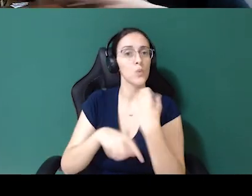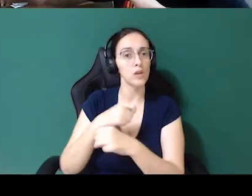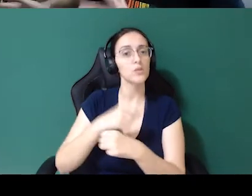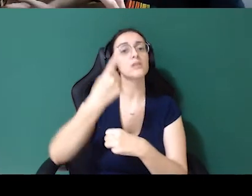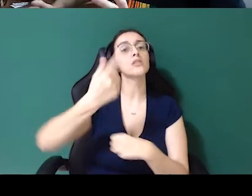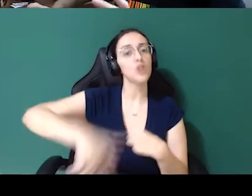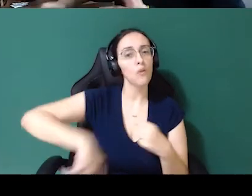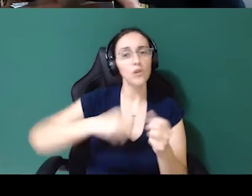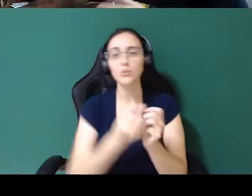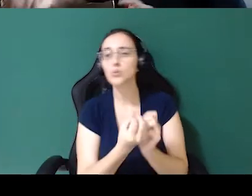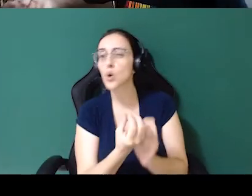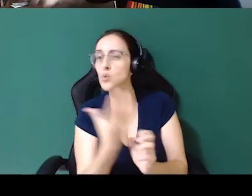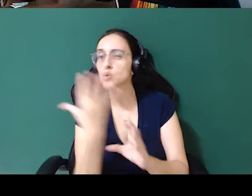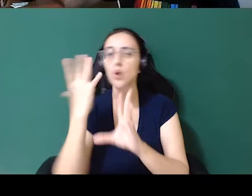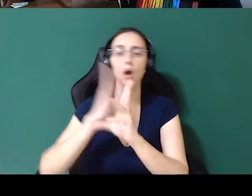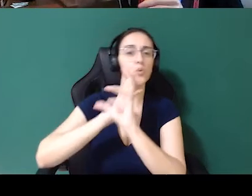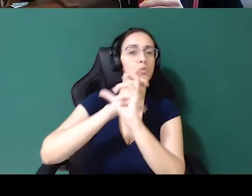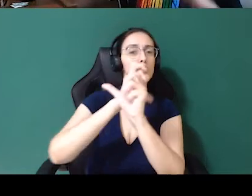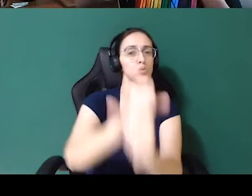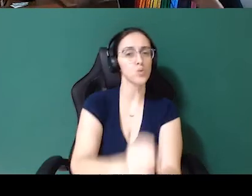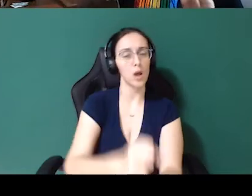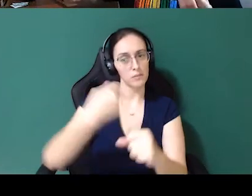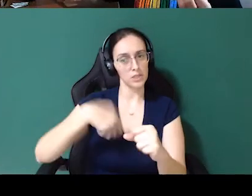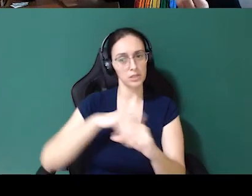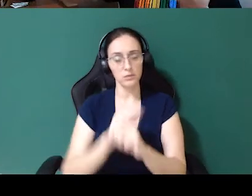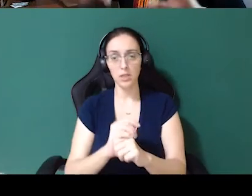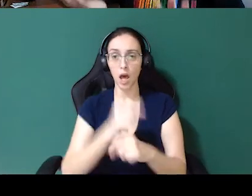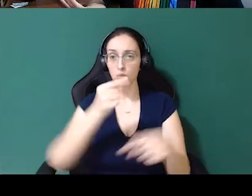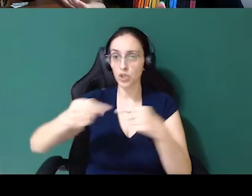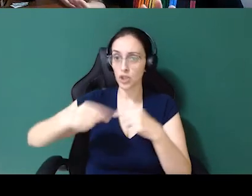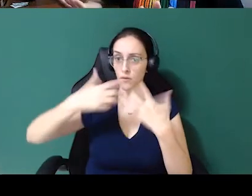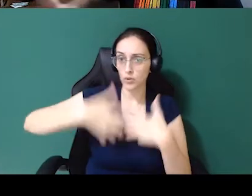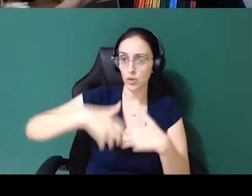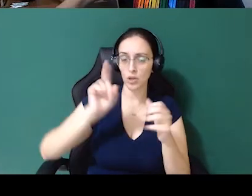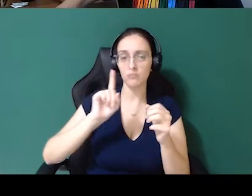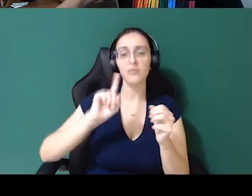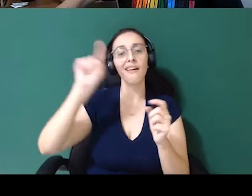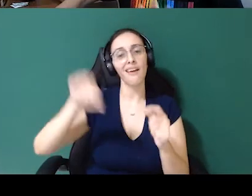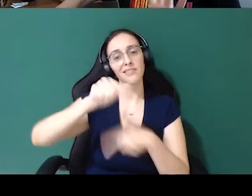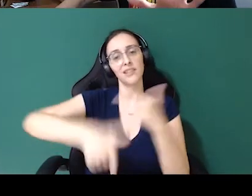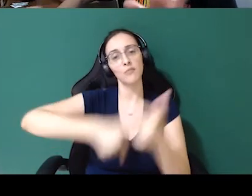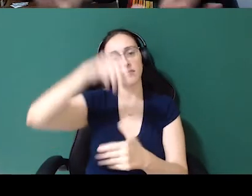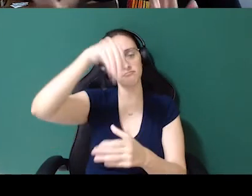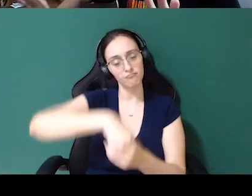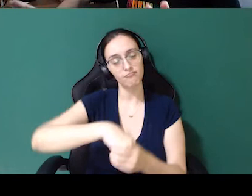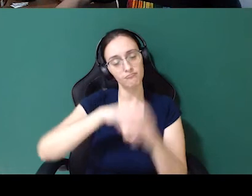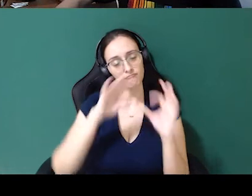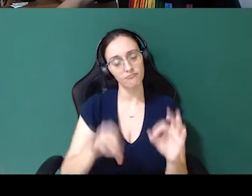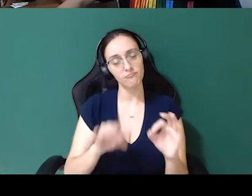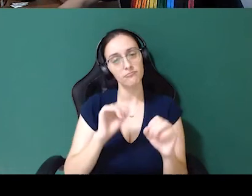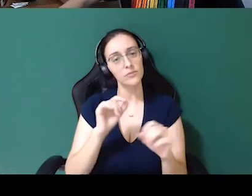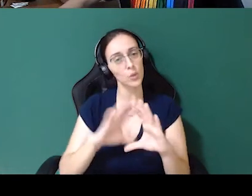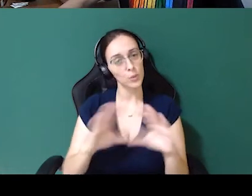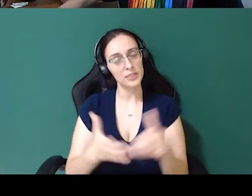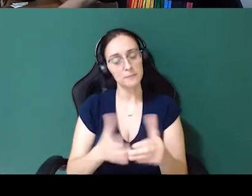e vê se aumentou ou não e a gente tem uma noção se as nossas políticas estão funcionando ou não. É assim que a gente trabalha na... A gente normalmente está trabalhando no